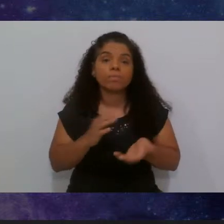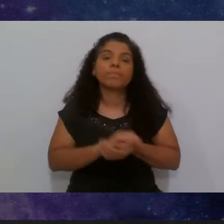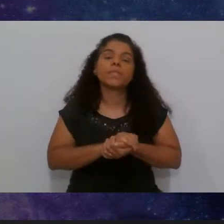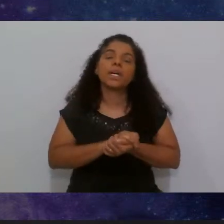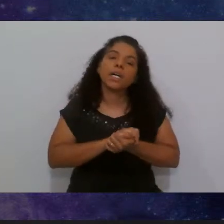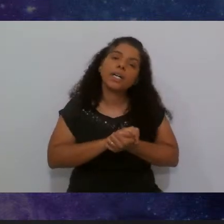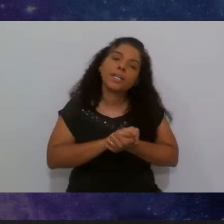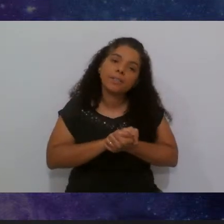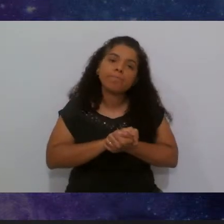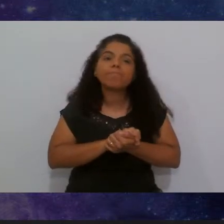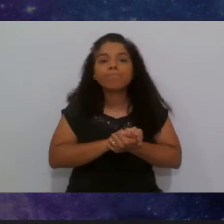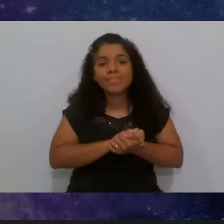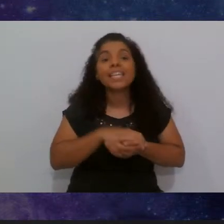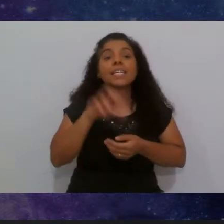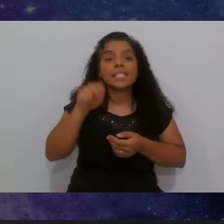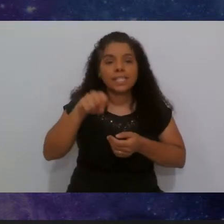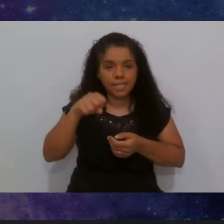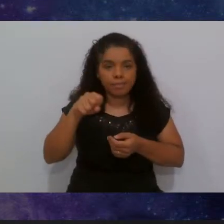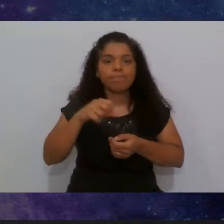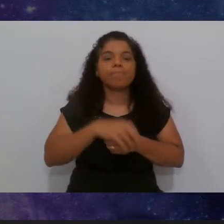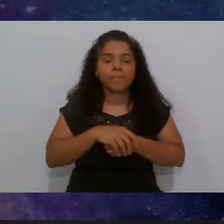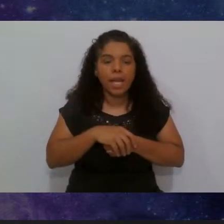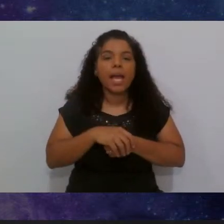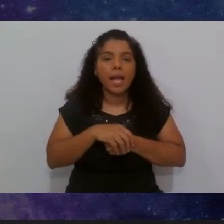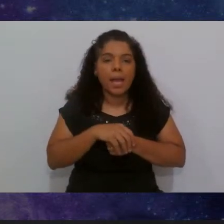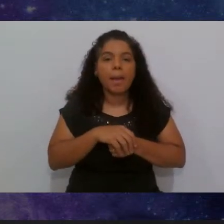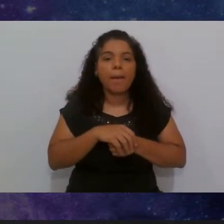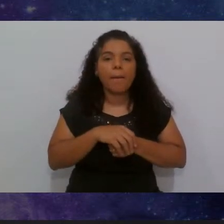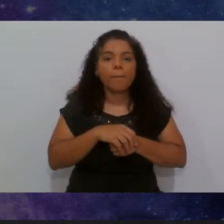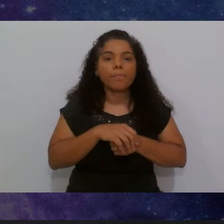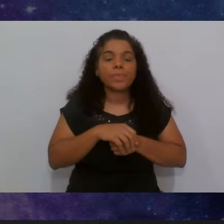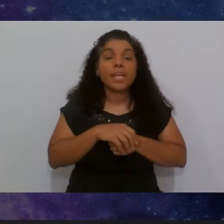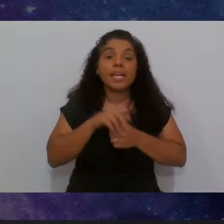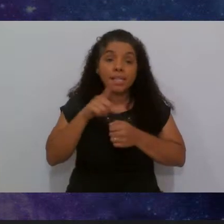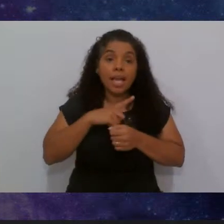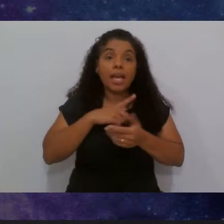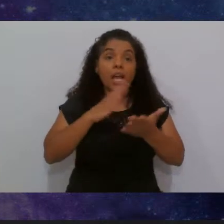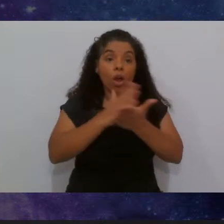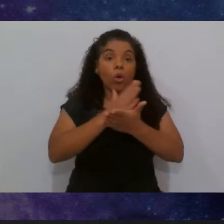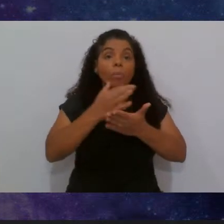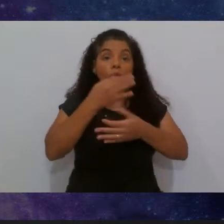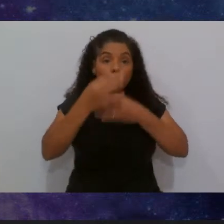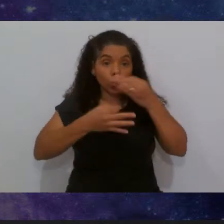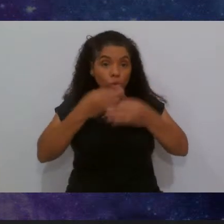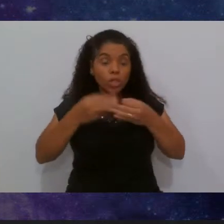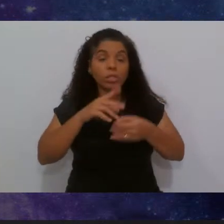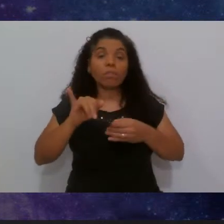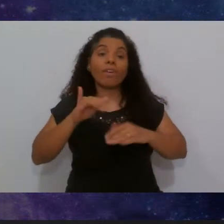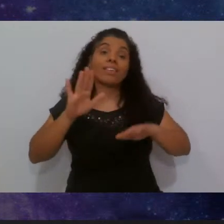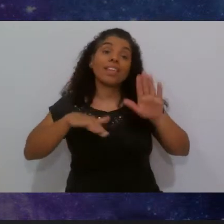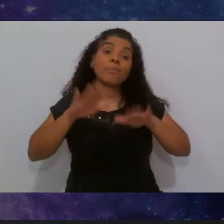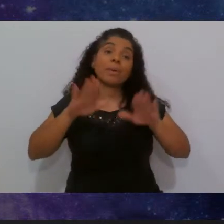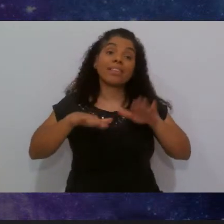sim sim tem algumas sugestões que vai depender do